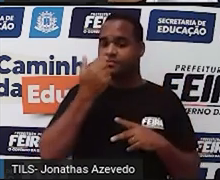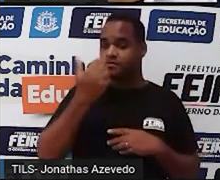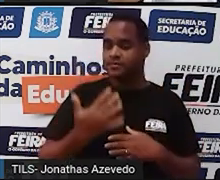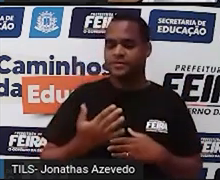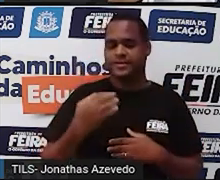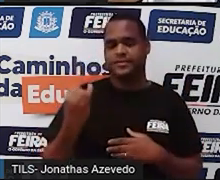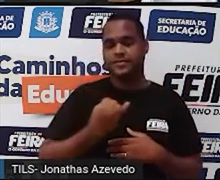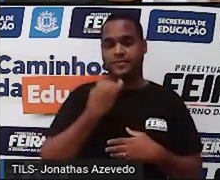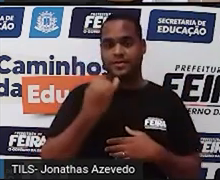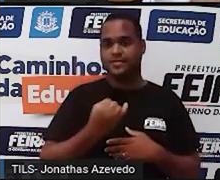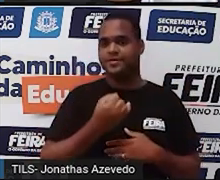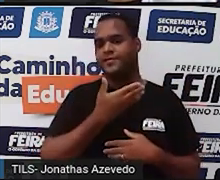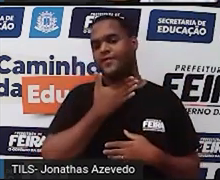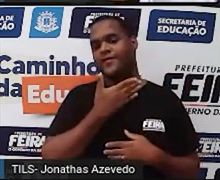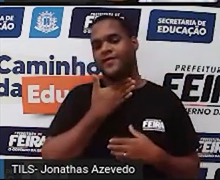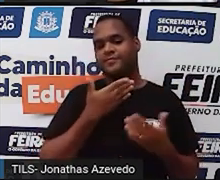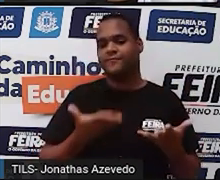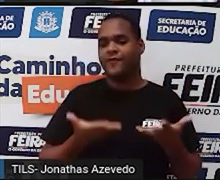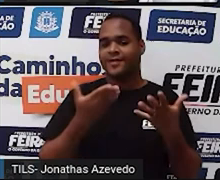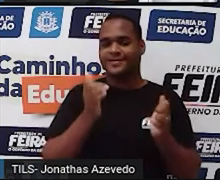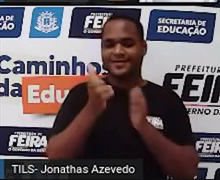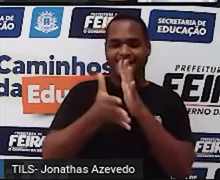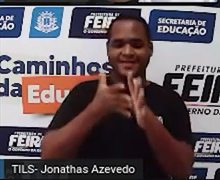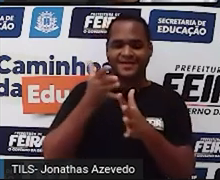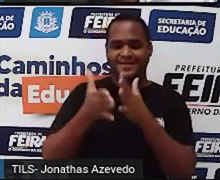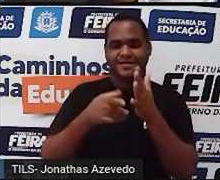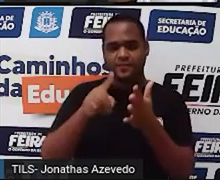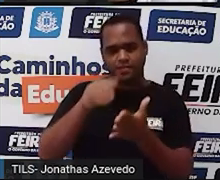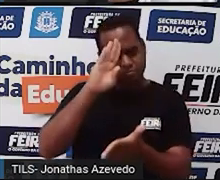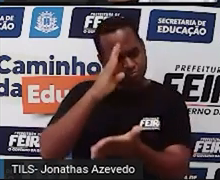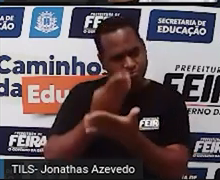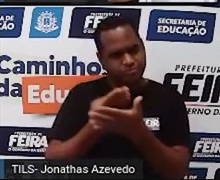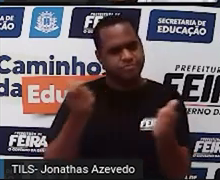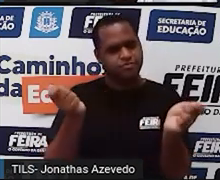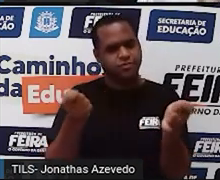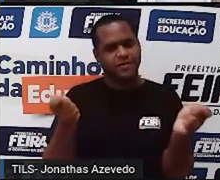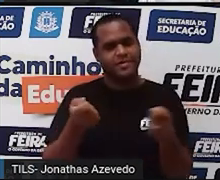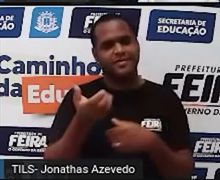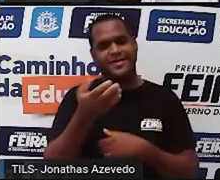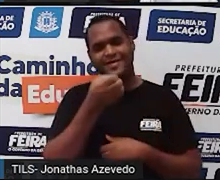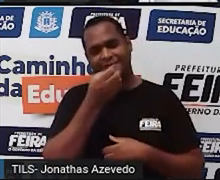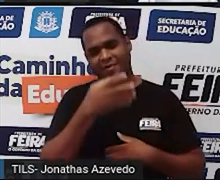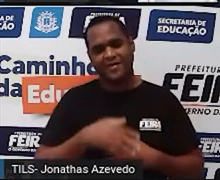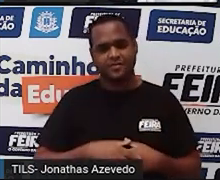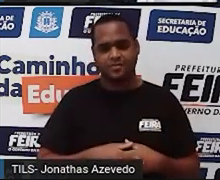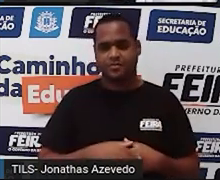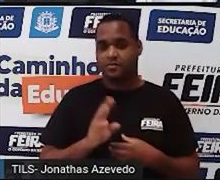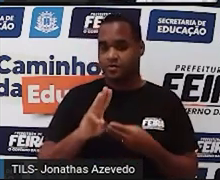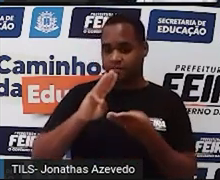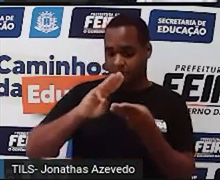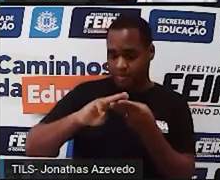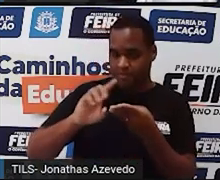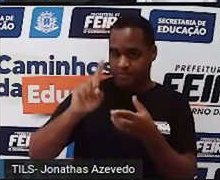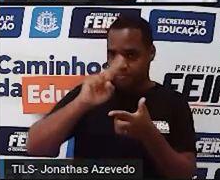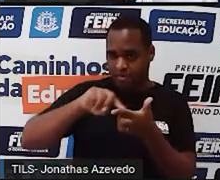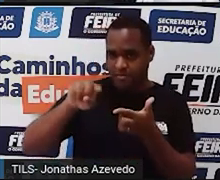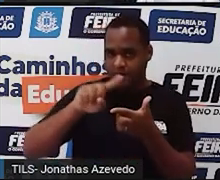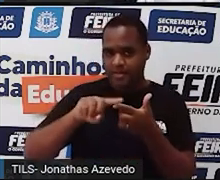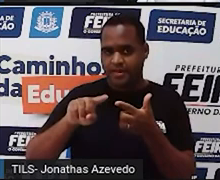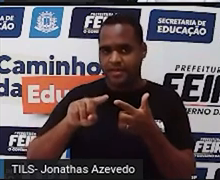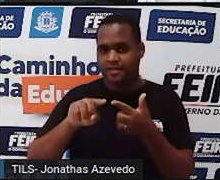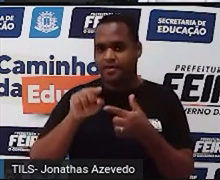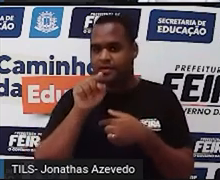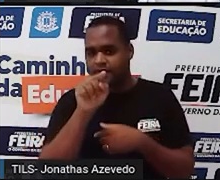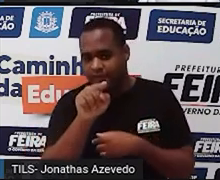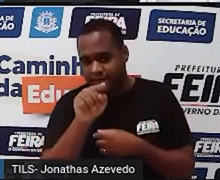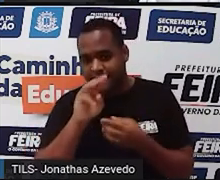lema em voz alta que é pra gente continuar acreditando nisso, tá bom? Matemática não é problema, tá